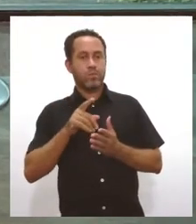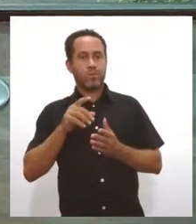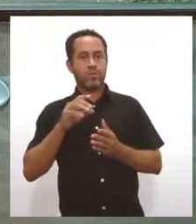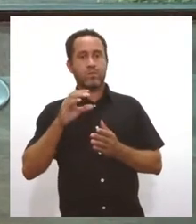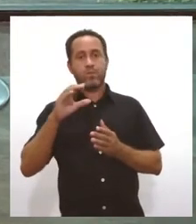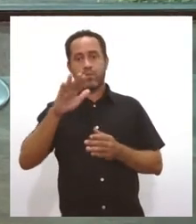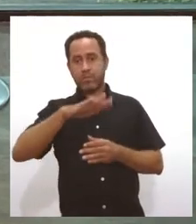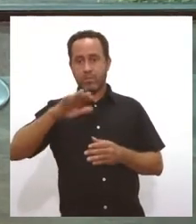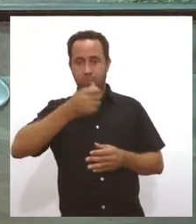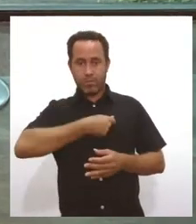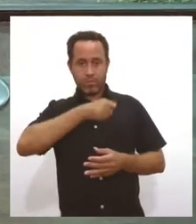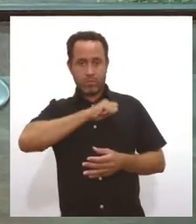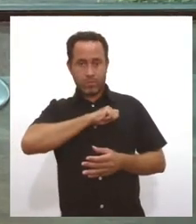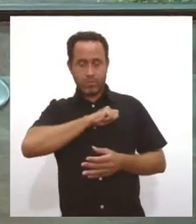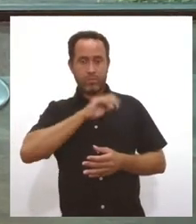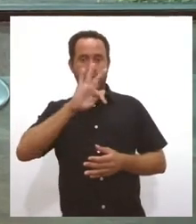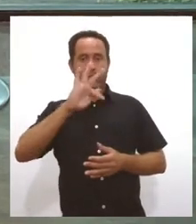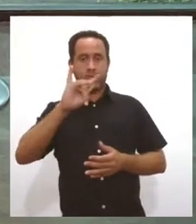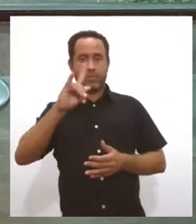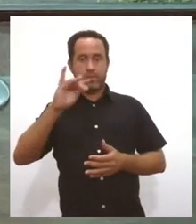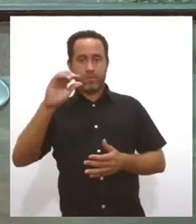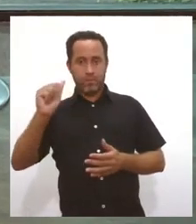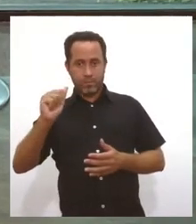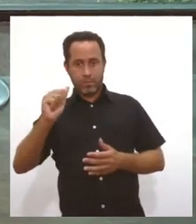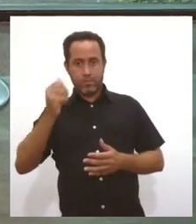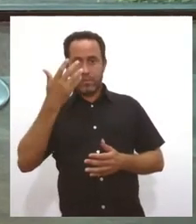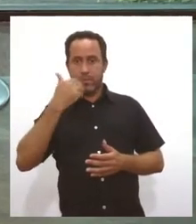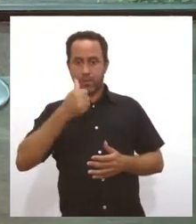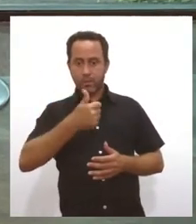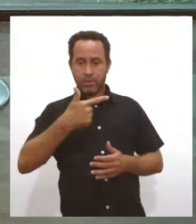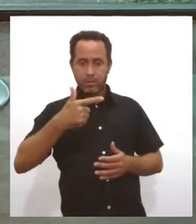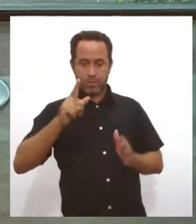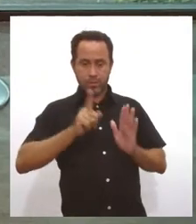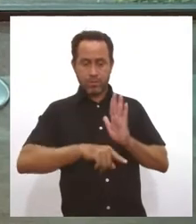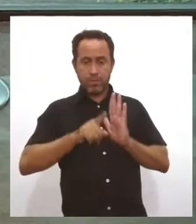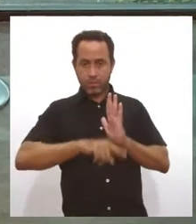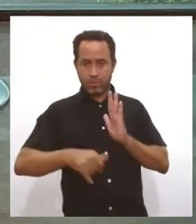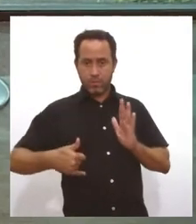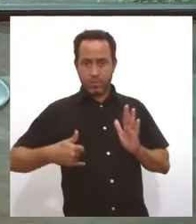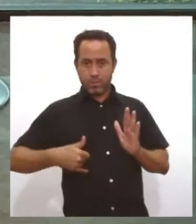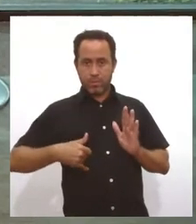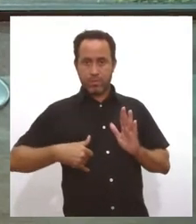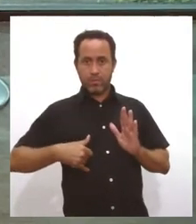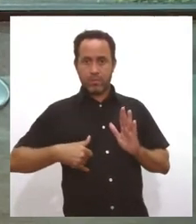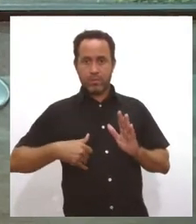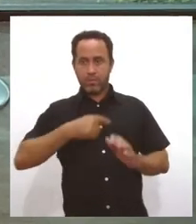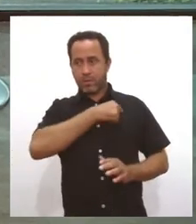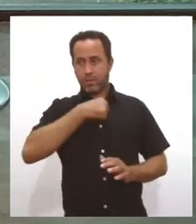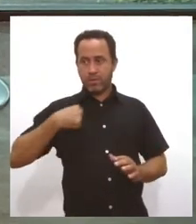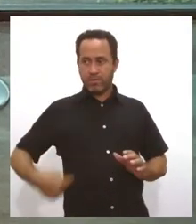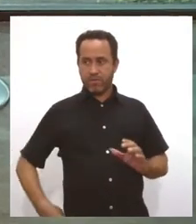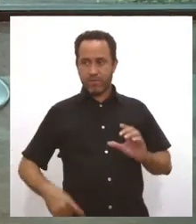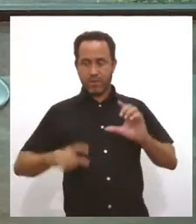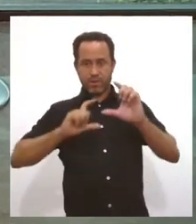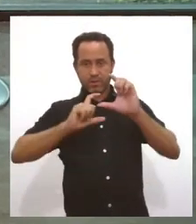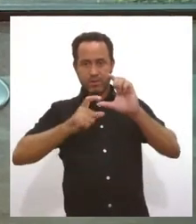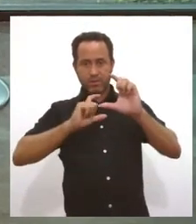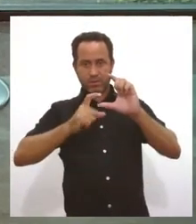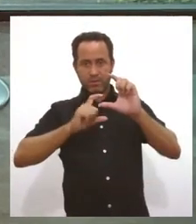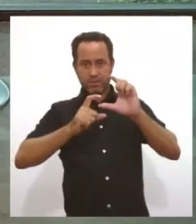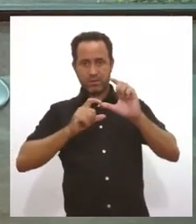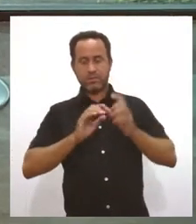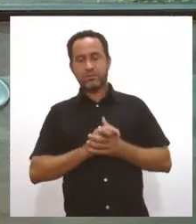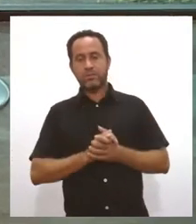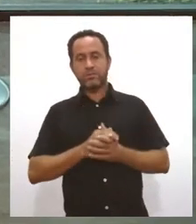Espanha e na Finlândia, com crianças menores de 12 anos com a vacina da Pfizer. Já está em andamento. Um grupo de 4.500